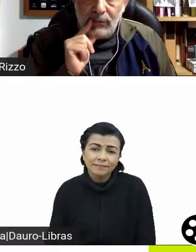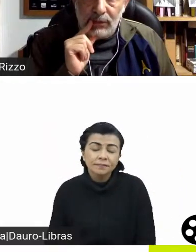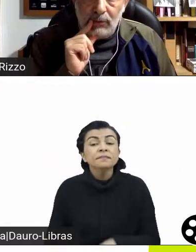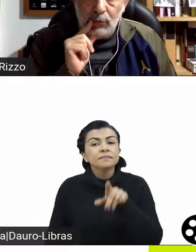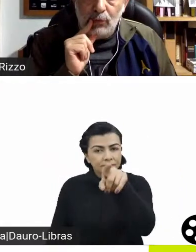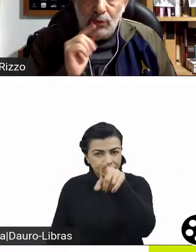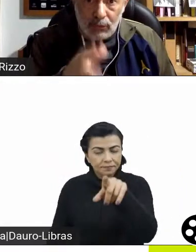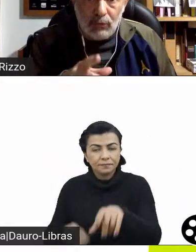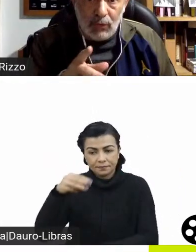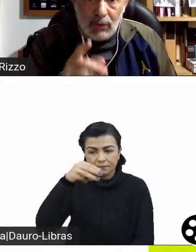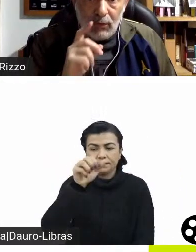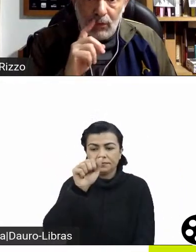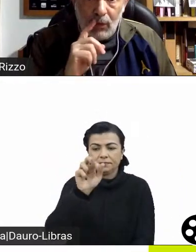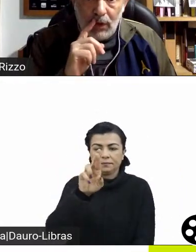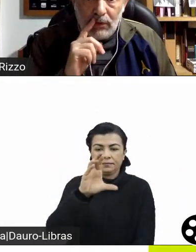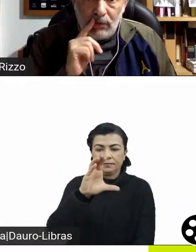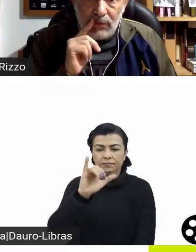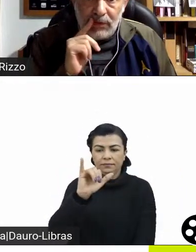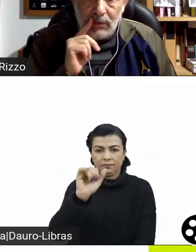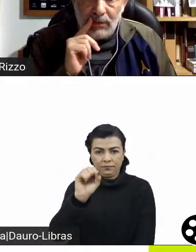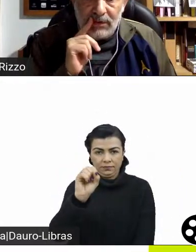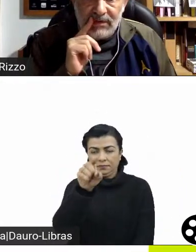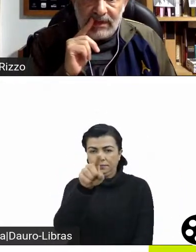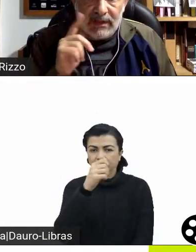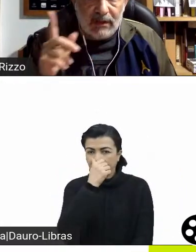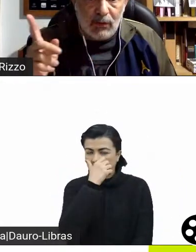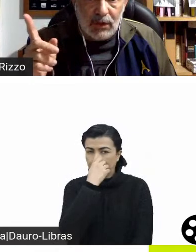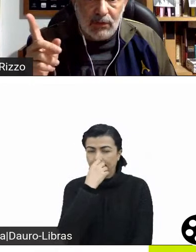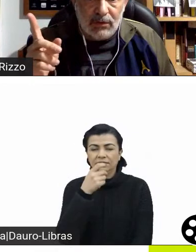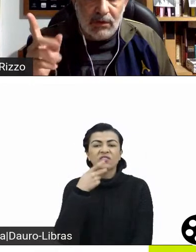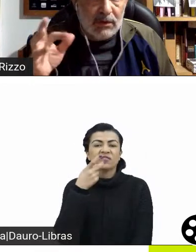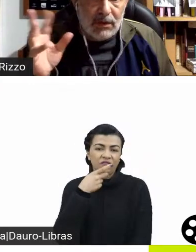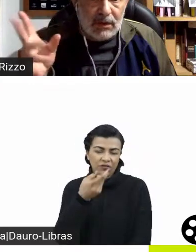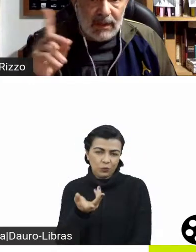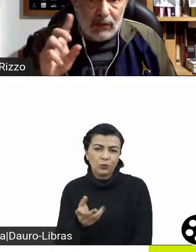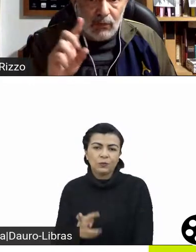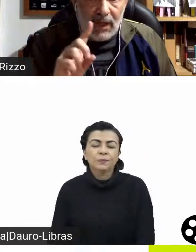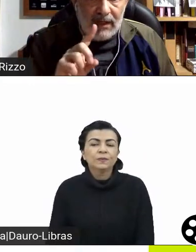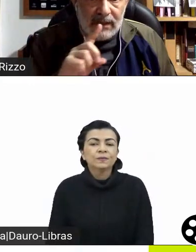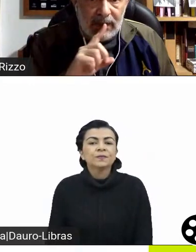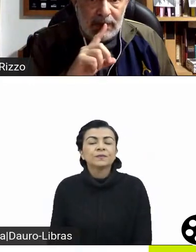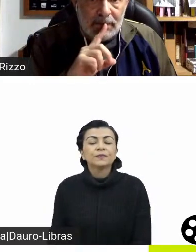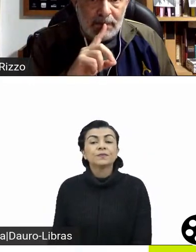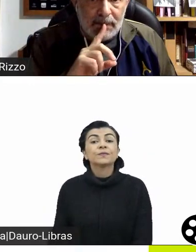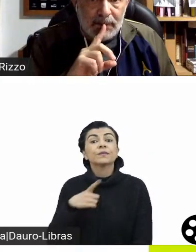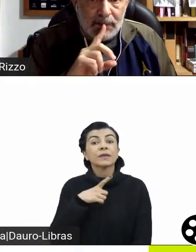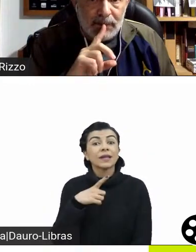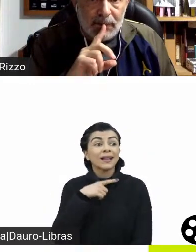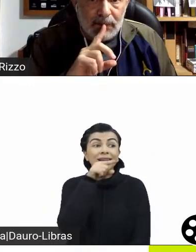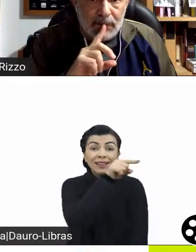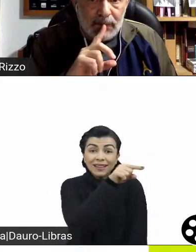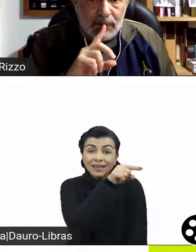usou lá, foi um termo duro, com o qual eu concordo, quando você começou a dizer que Hollywood é um lugar em que,